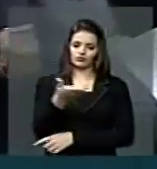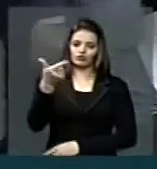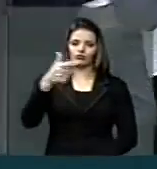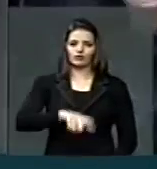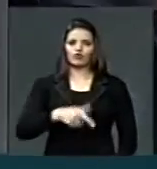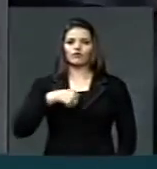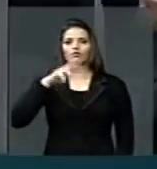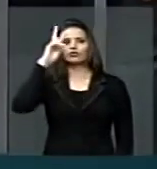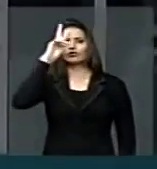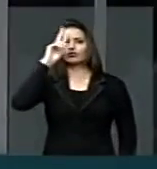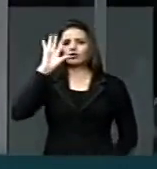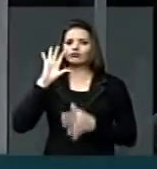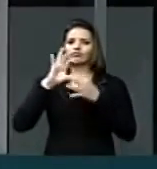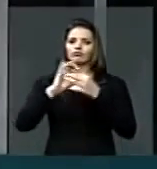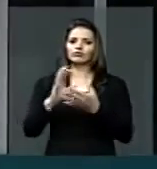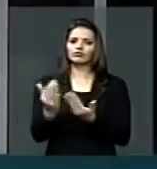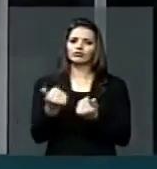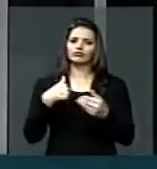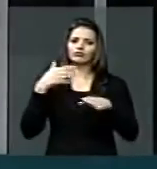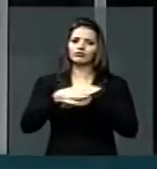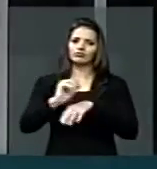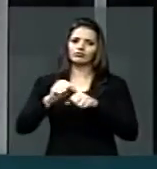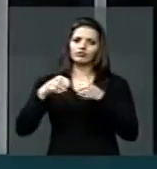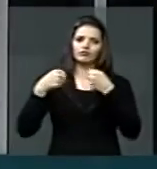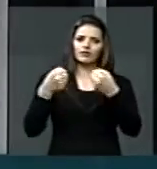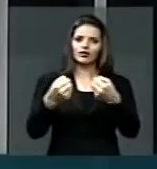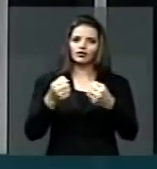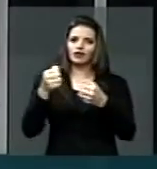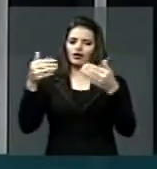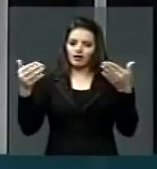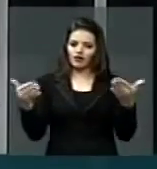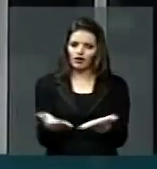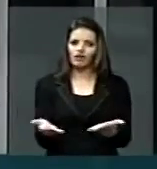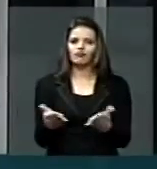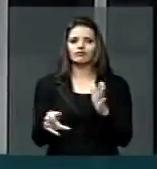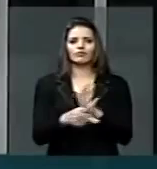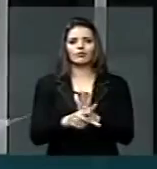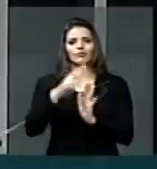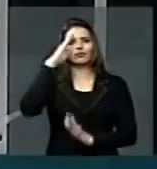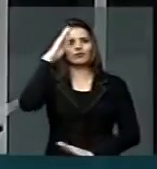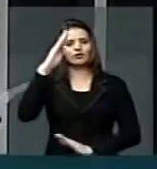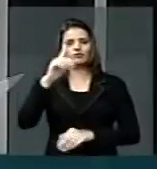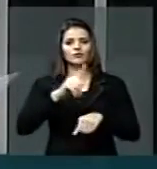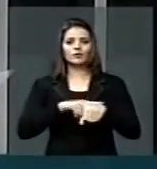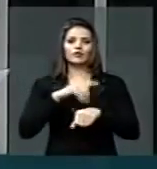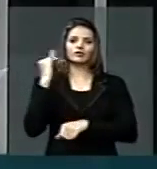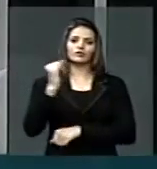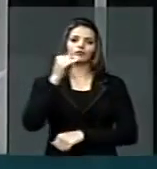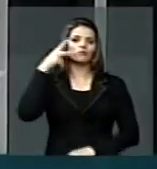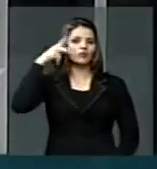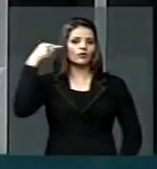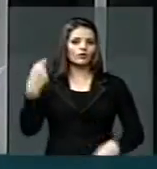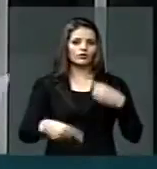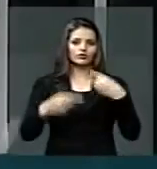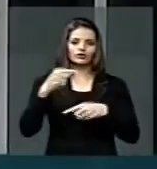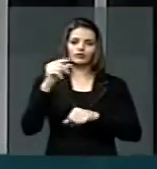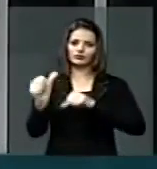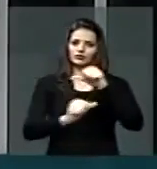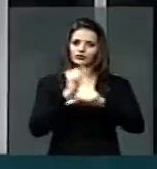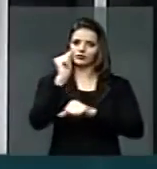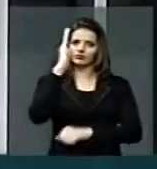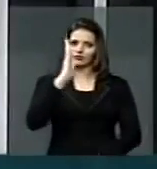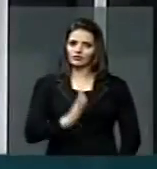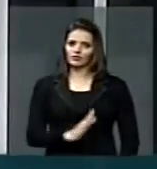de uma juventude proativa que sempre participou do aqui e agora dos principais momentos políticos que mudaram o